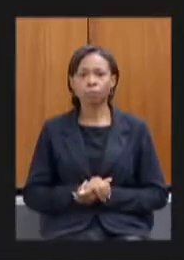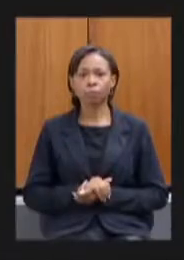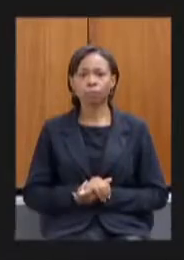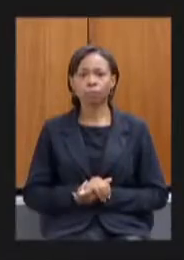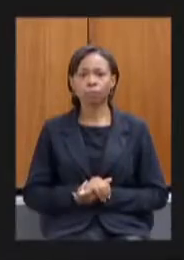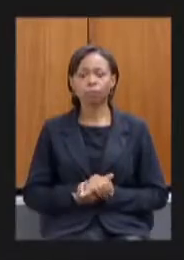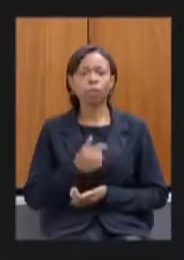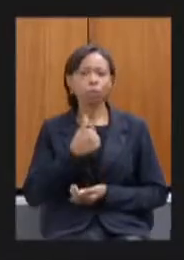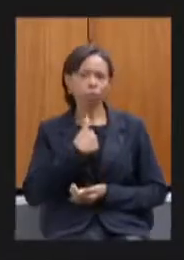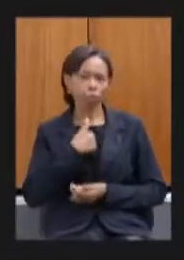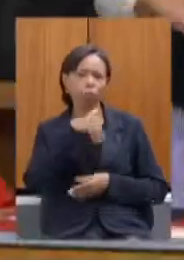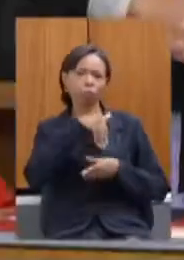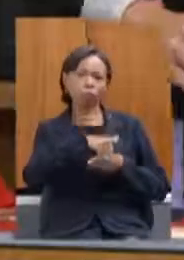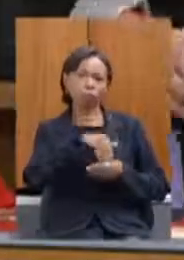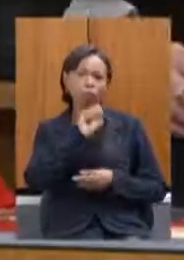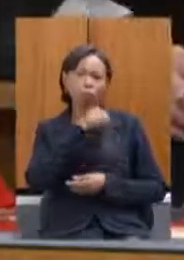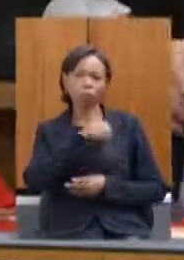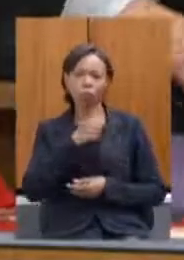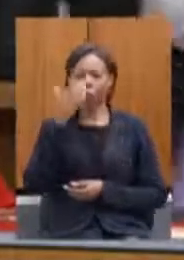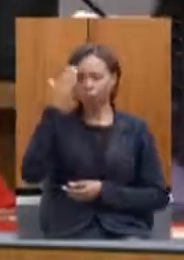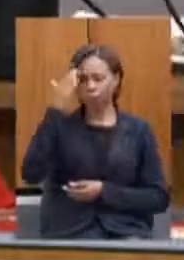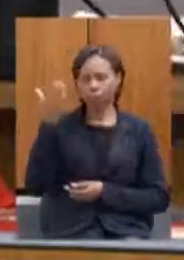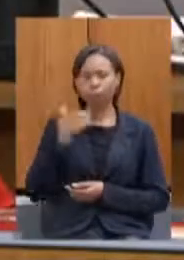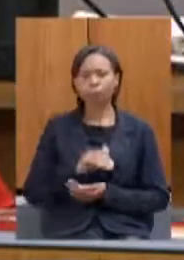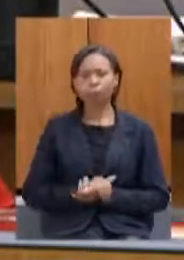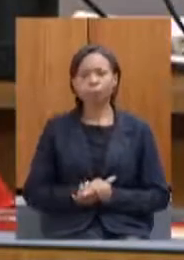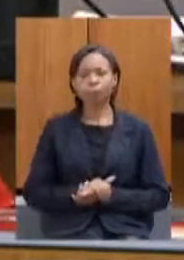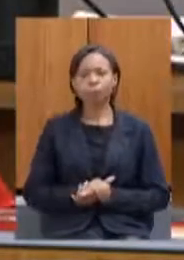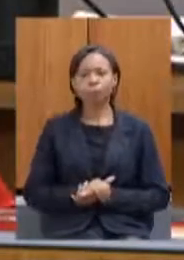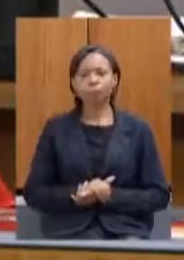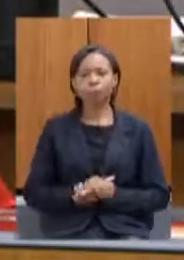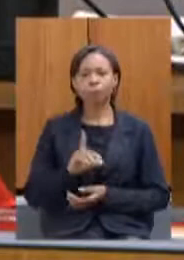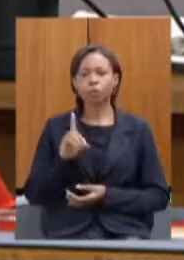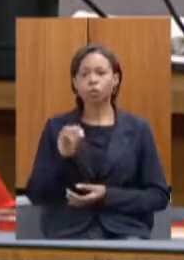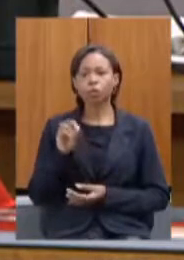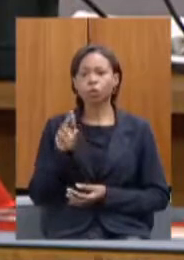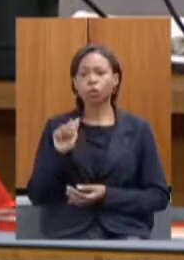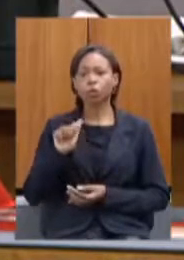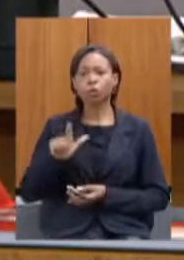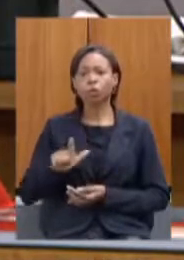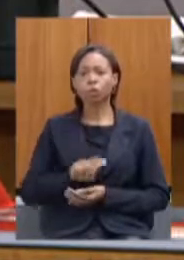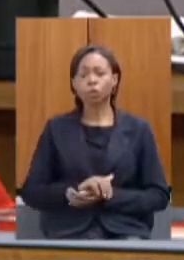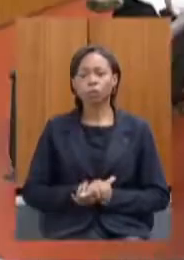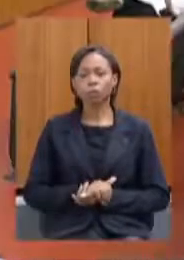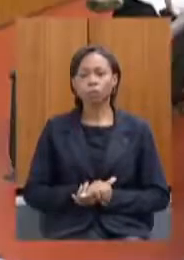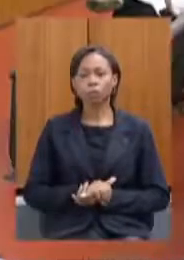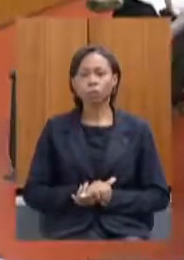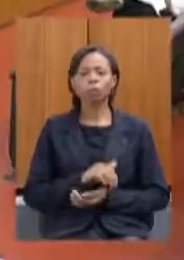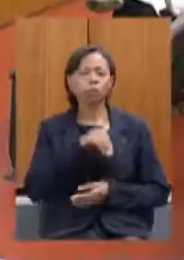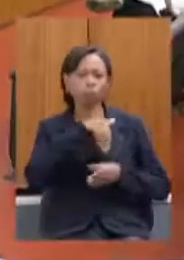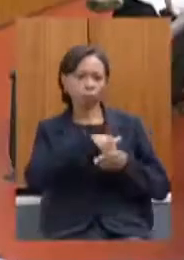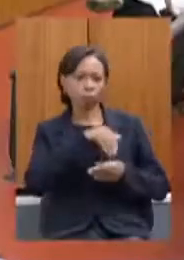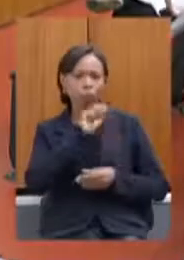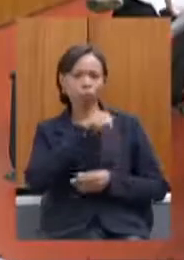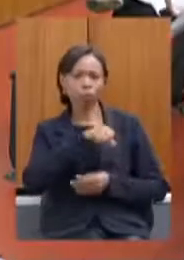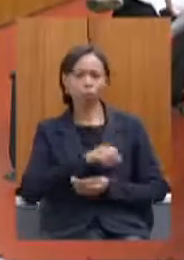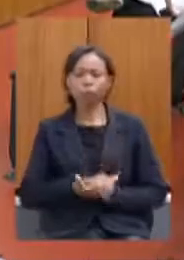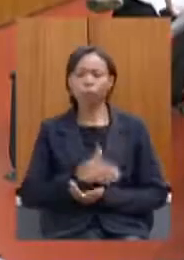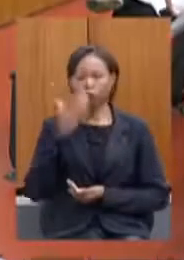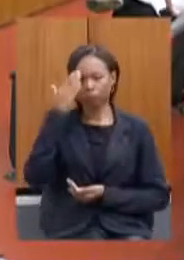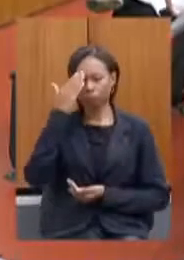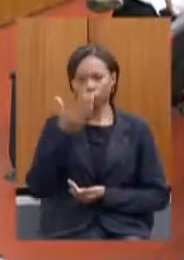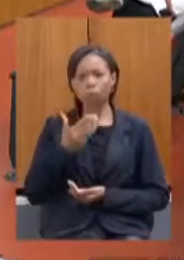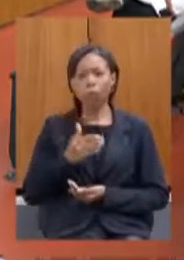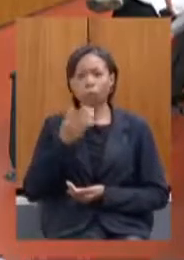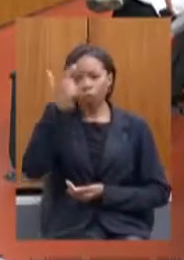vota sim presidente obrigada deputada com voto deputado Dorgal vota sim senhora presidente obrigada deputada